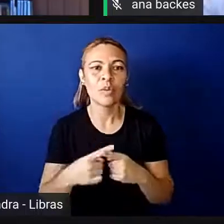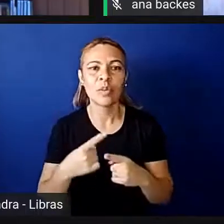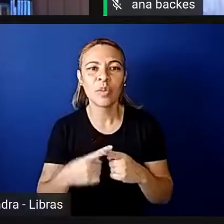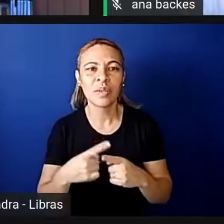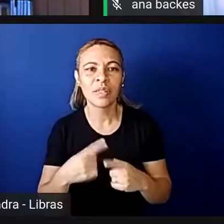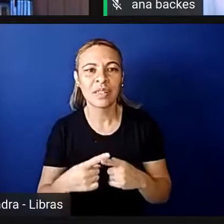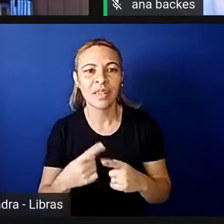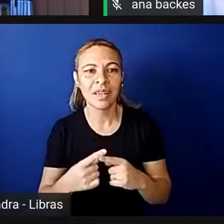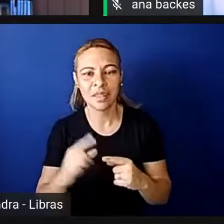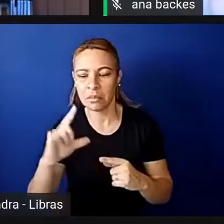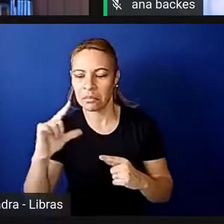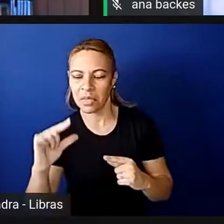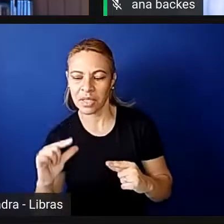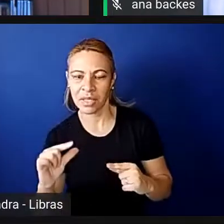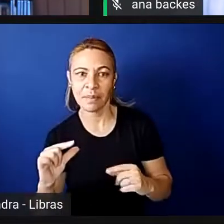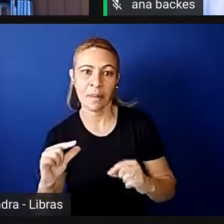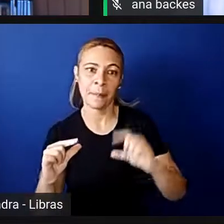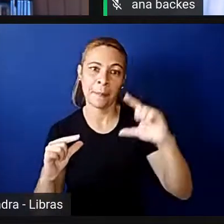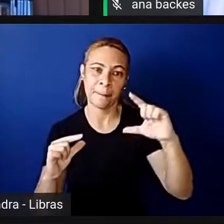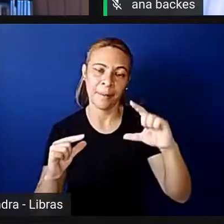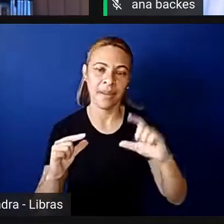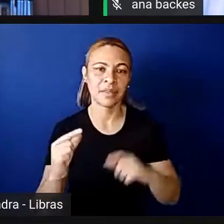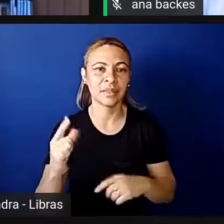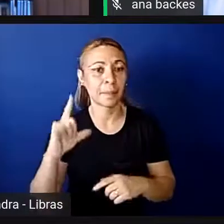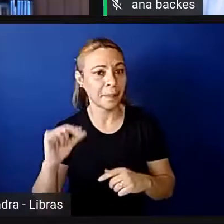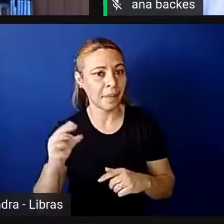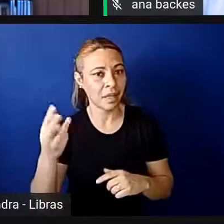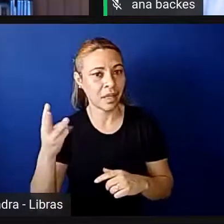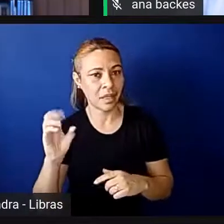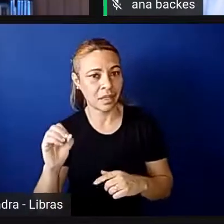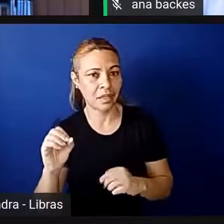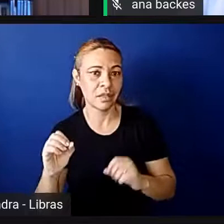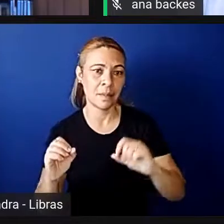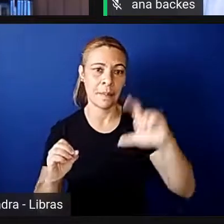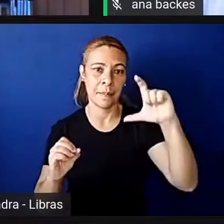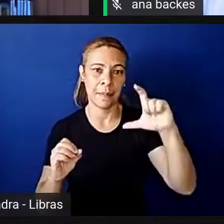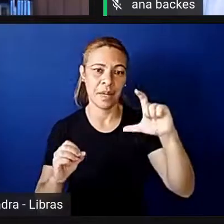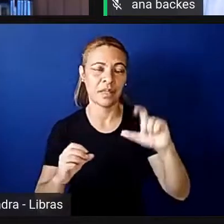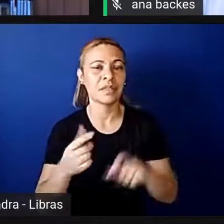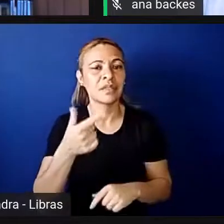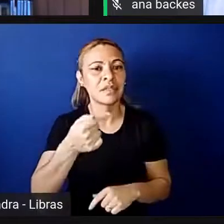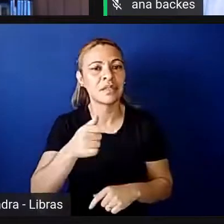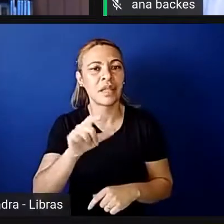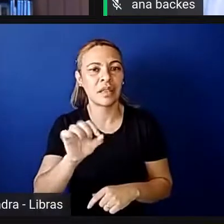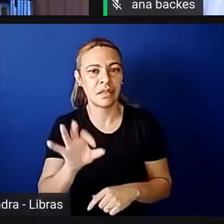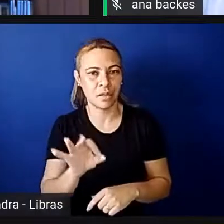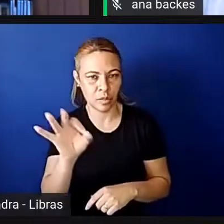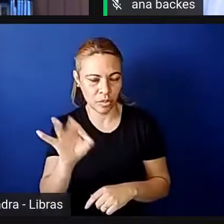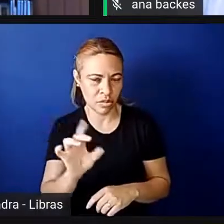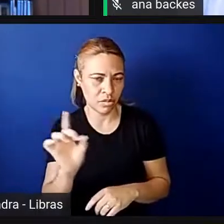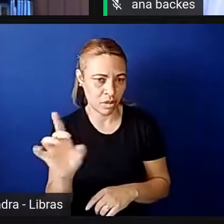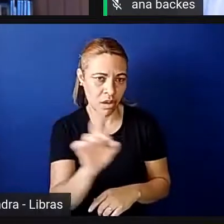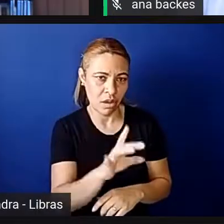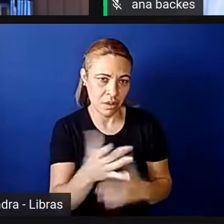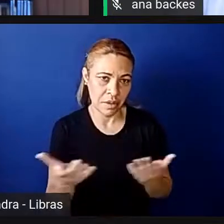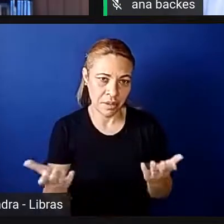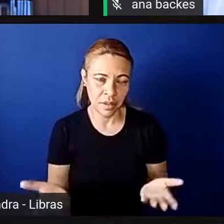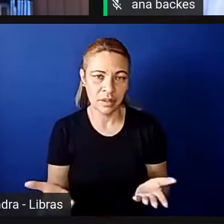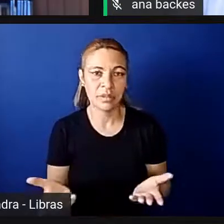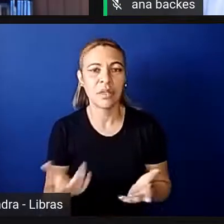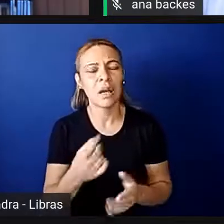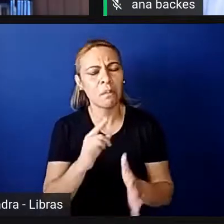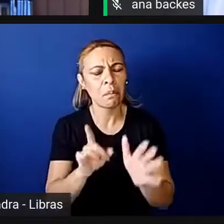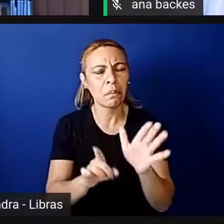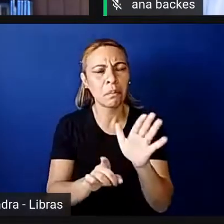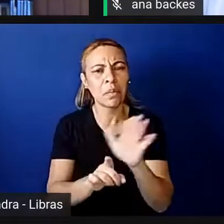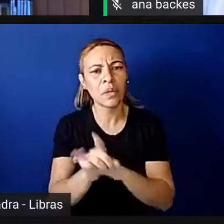mínima e máxima, mínima de 30 e máxima de 30, de 70% em relação a cada sete. E eu te pergunto,